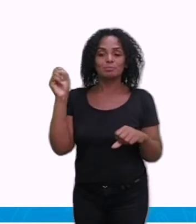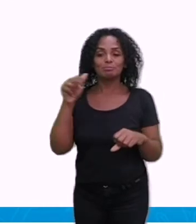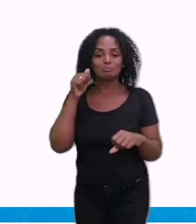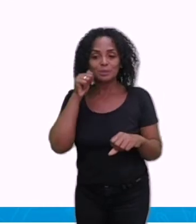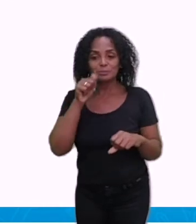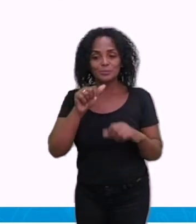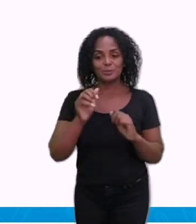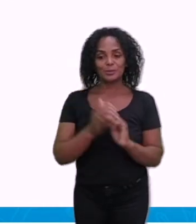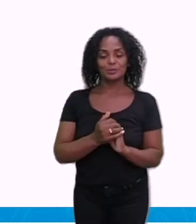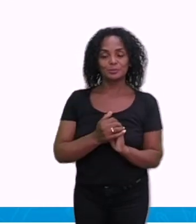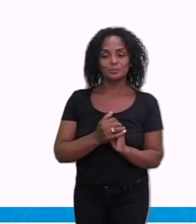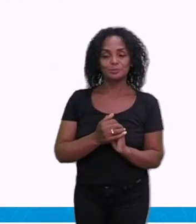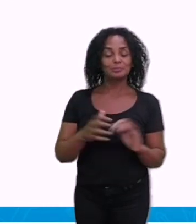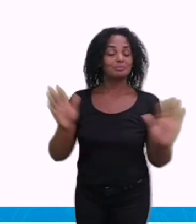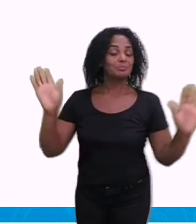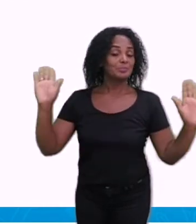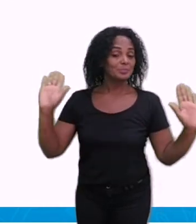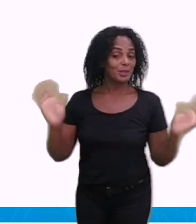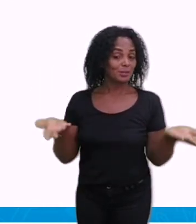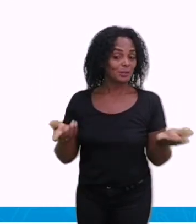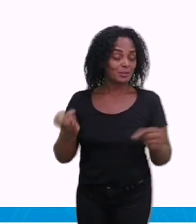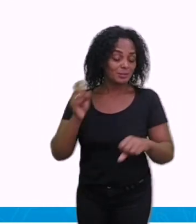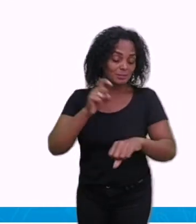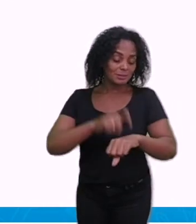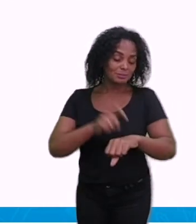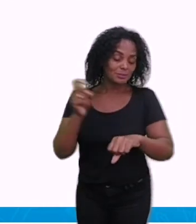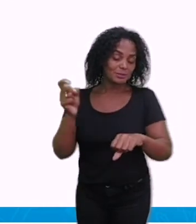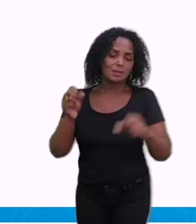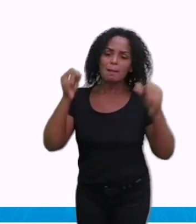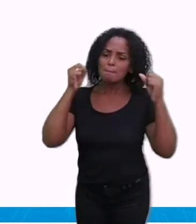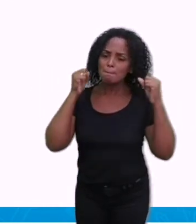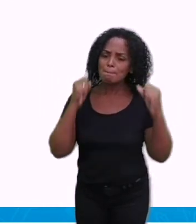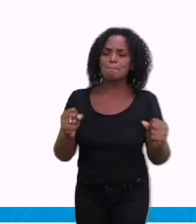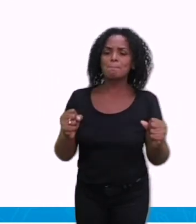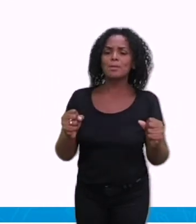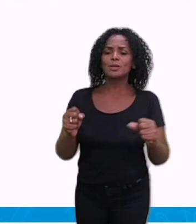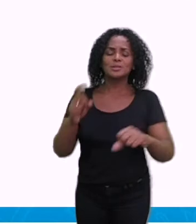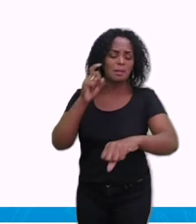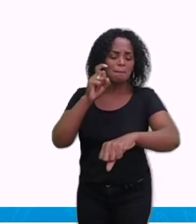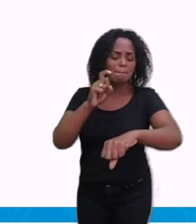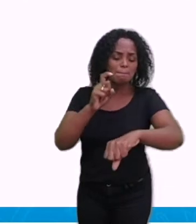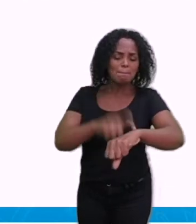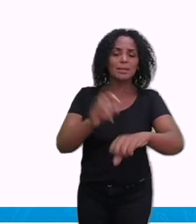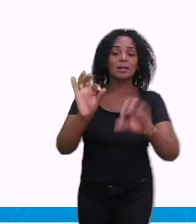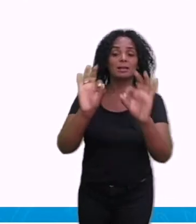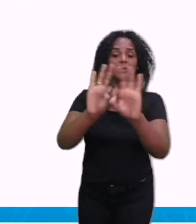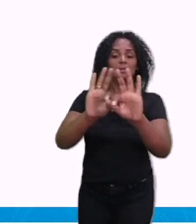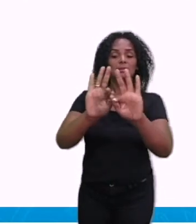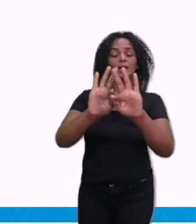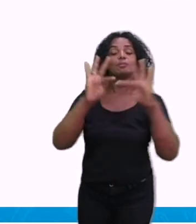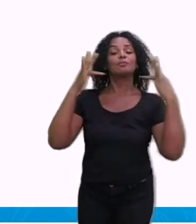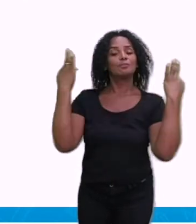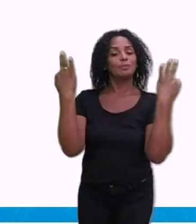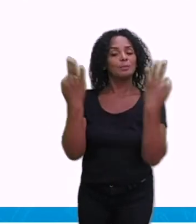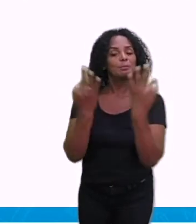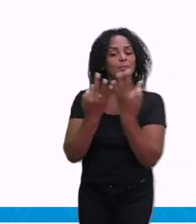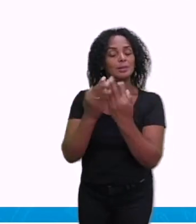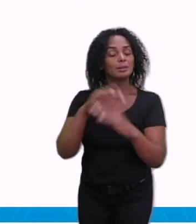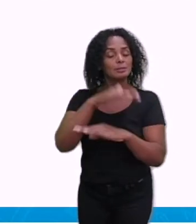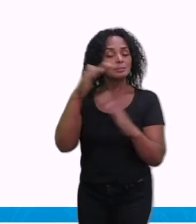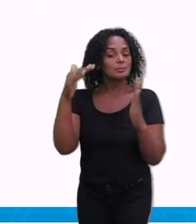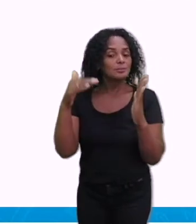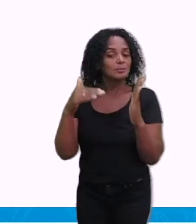Agora, esse mosquito infectado pode picar a família da margarida toda. Outros mosquitos picam